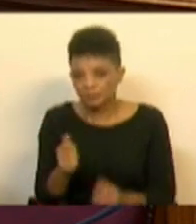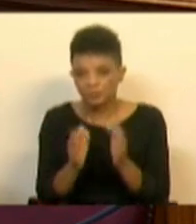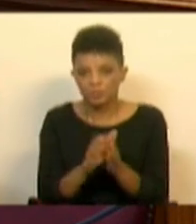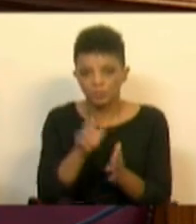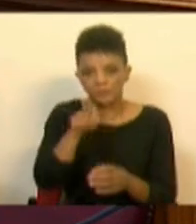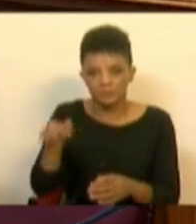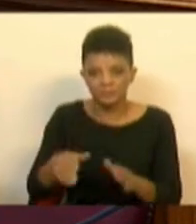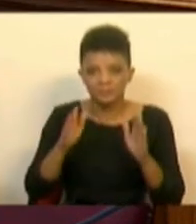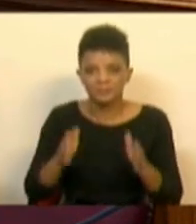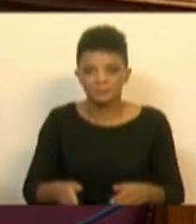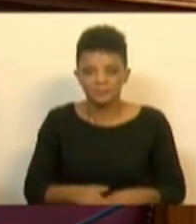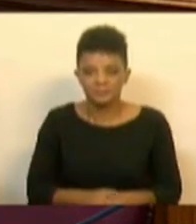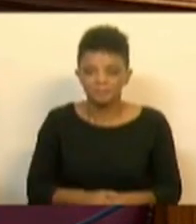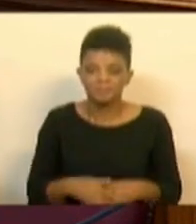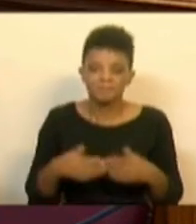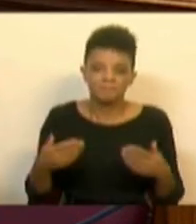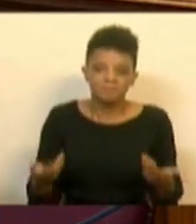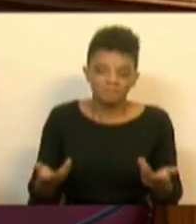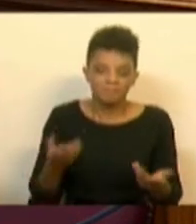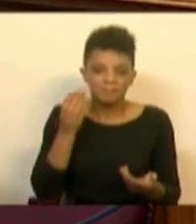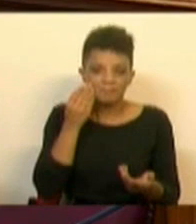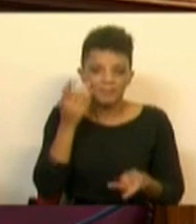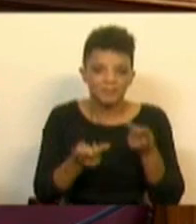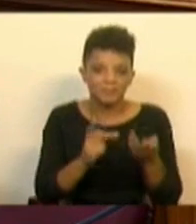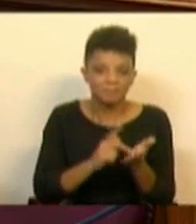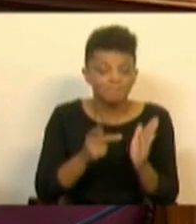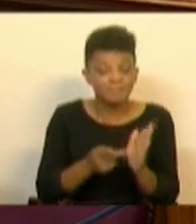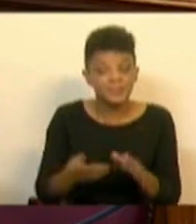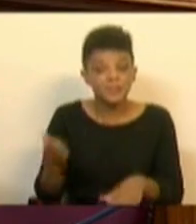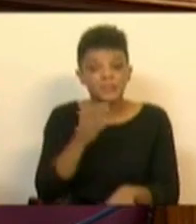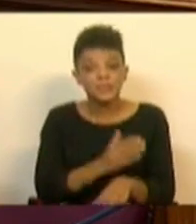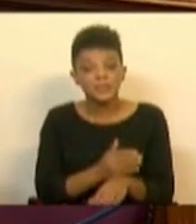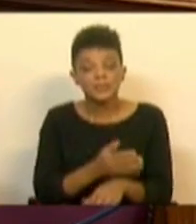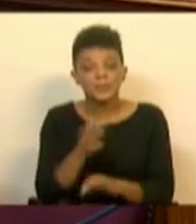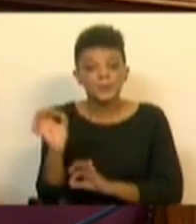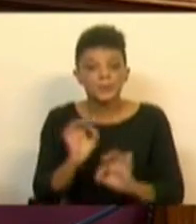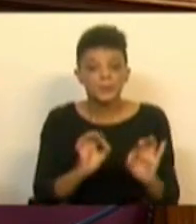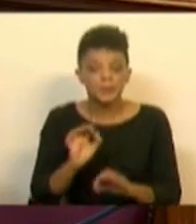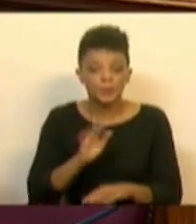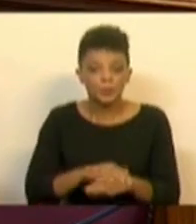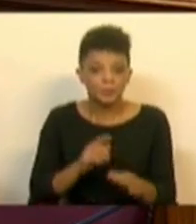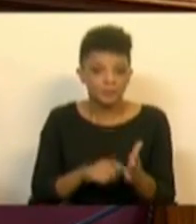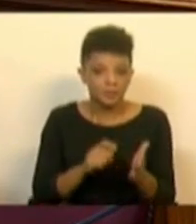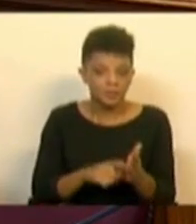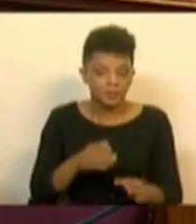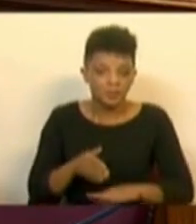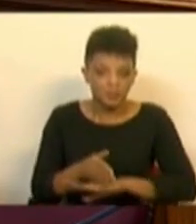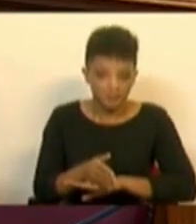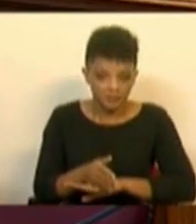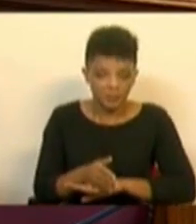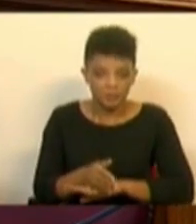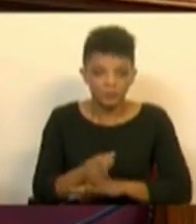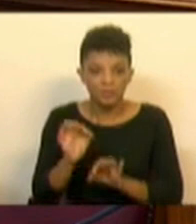utentes que necessitem, baseando-se na avaliação técnica previamente estabelecida das necessidades de acesso